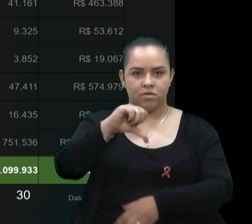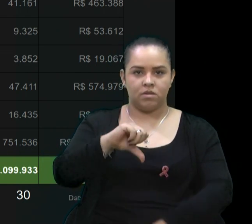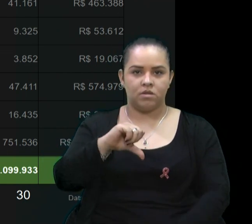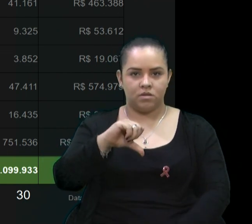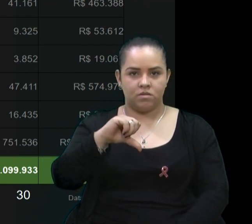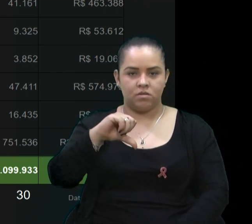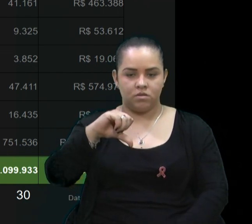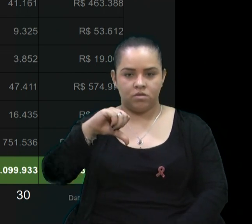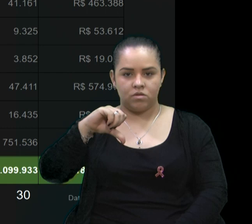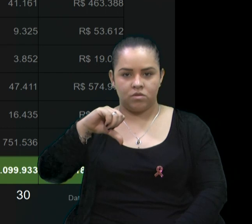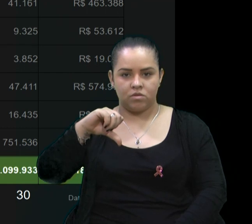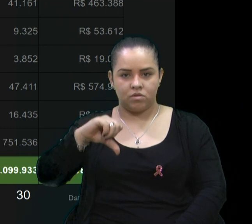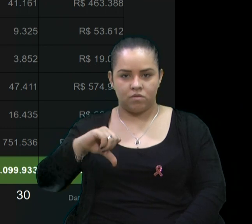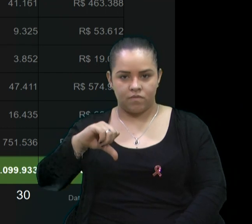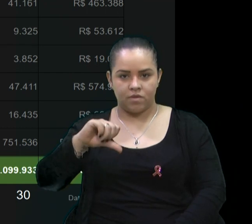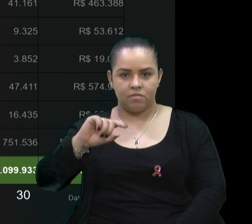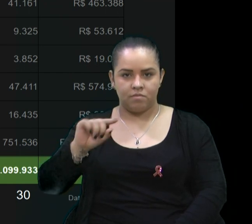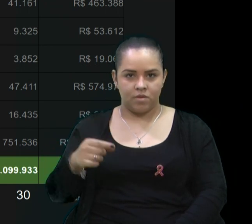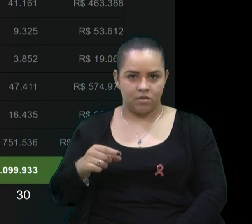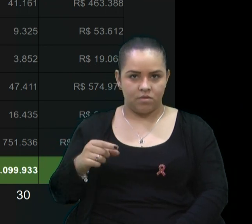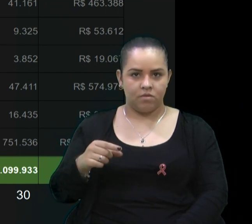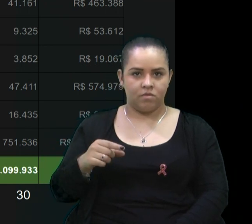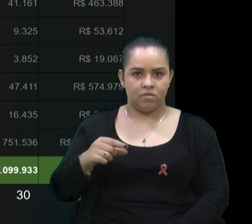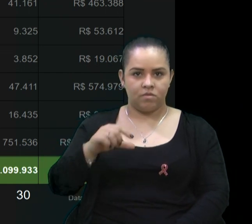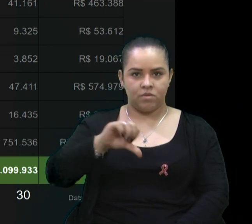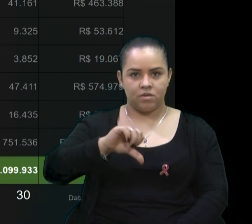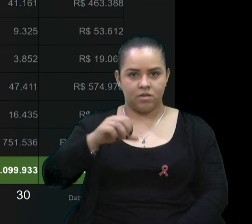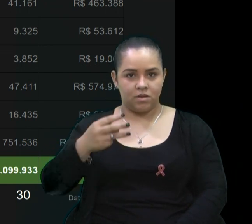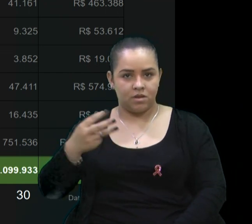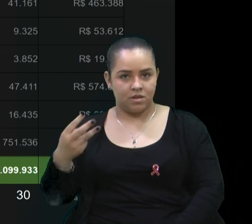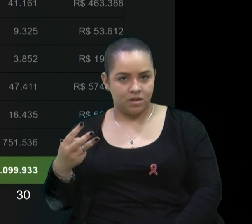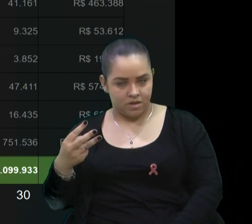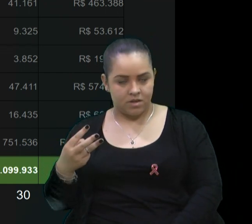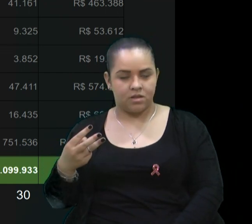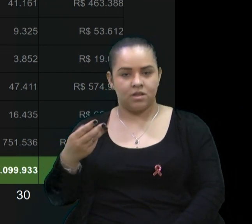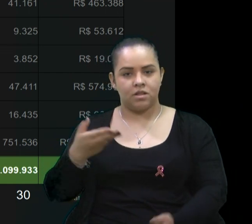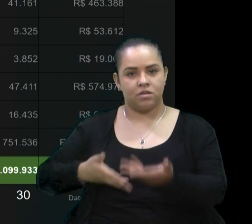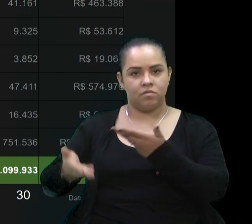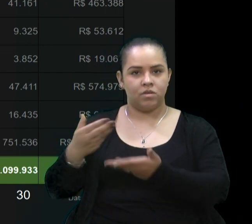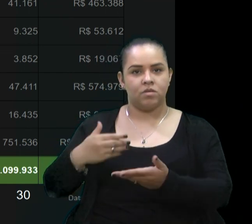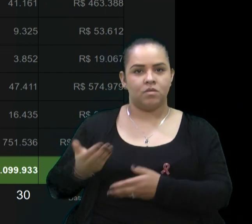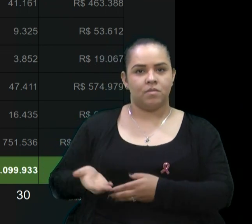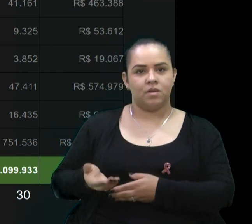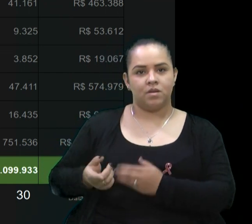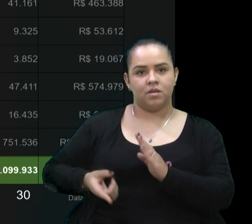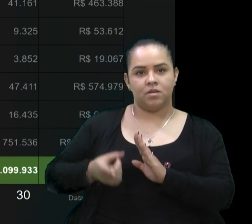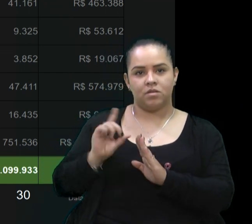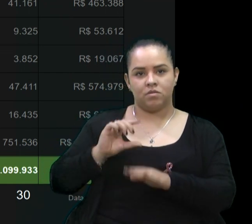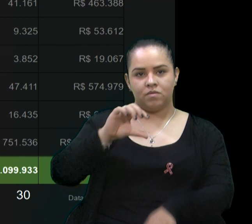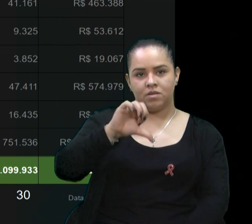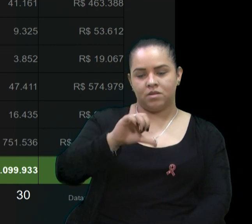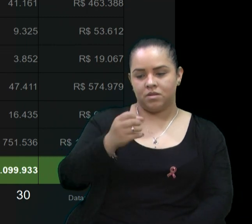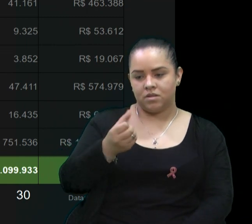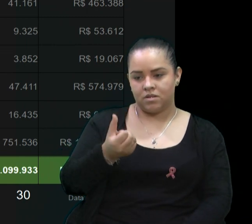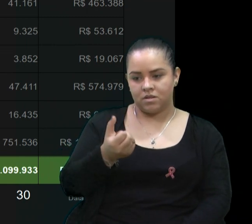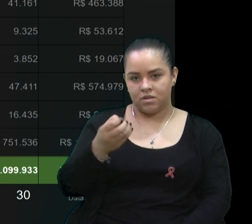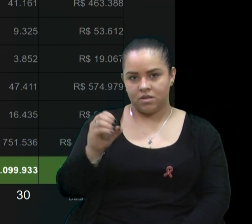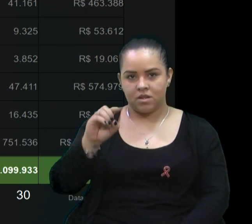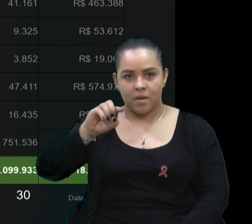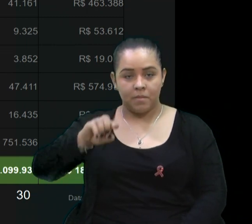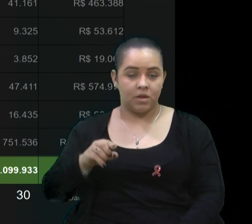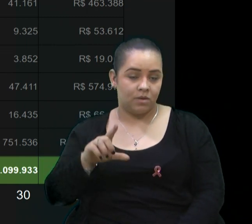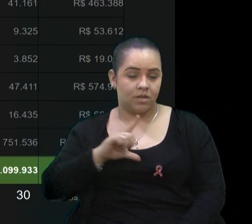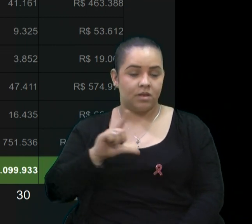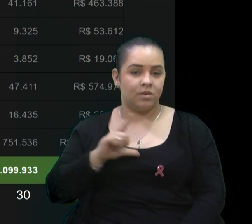933 atendimentos. Em contrapartida, no quadrimestre anterior, tinham realizados 960 mil. Aqui, a gente tem um gasto